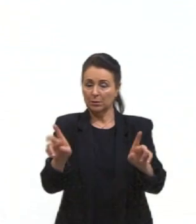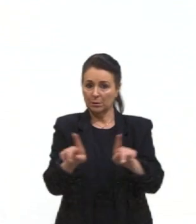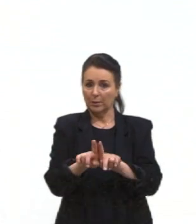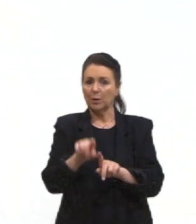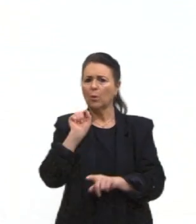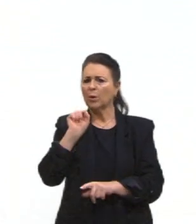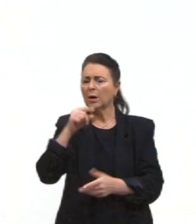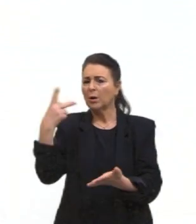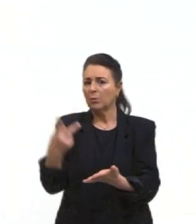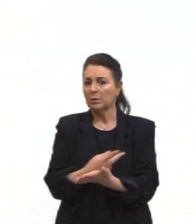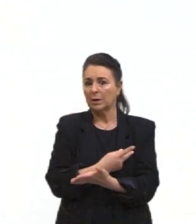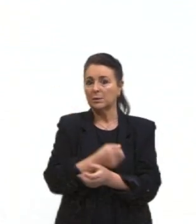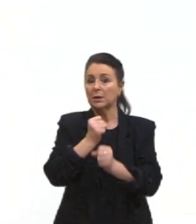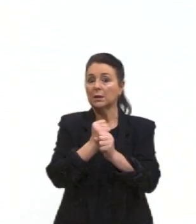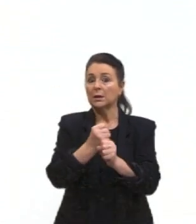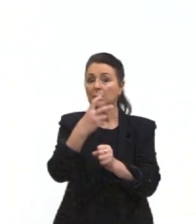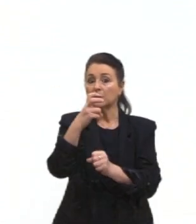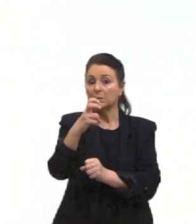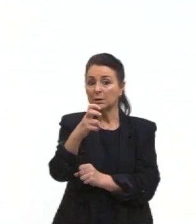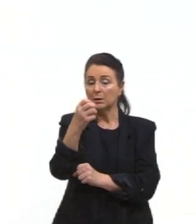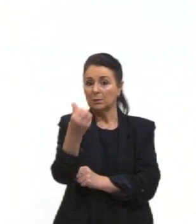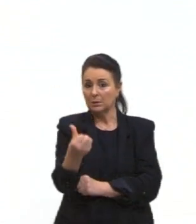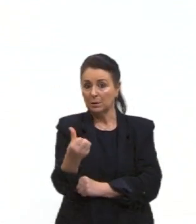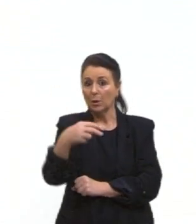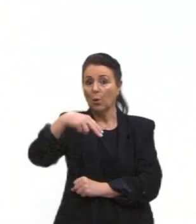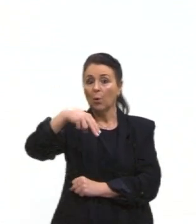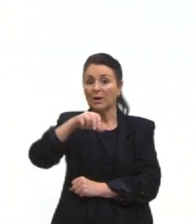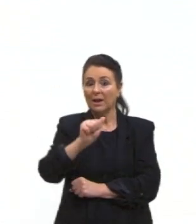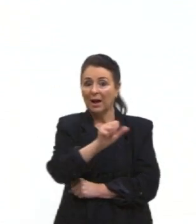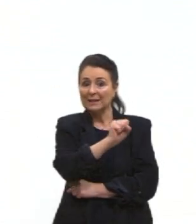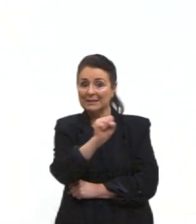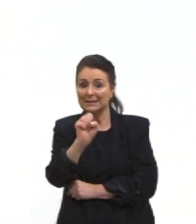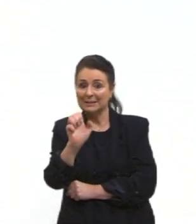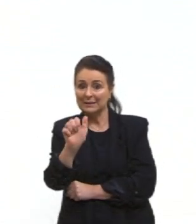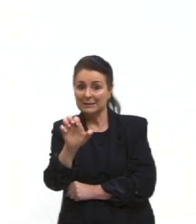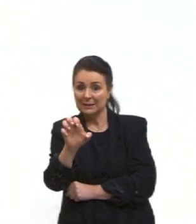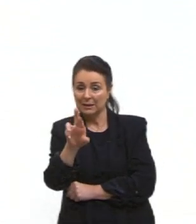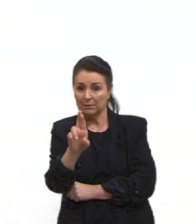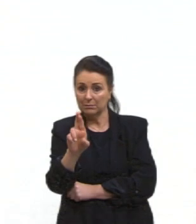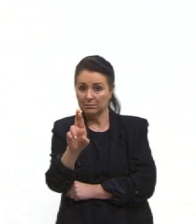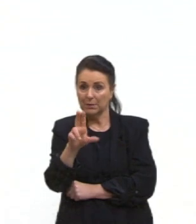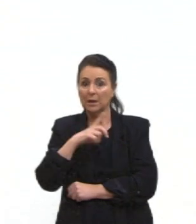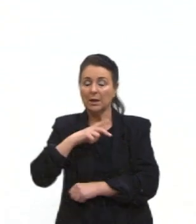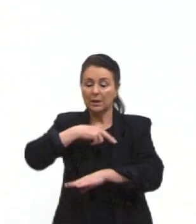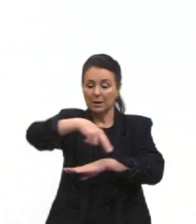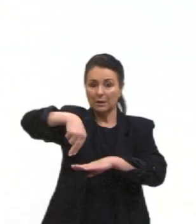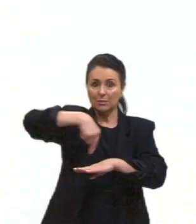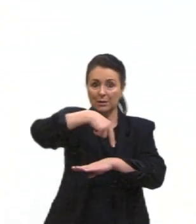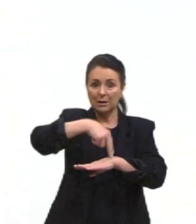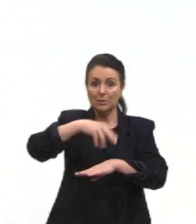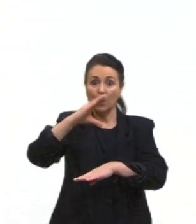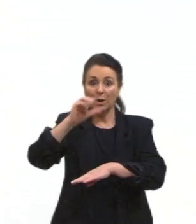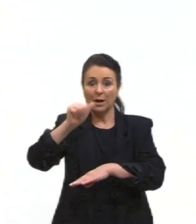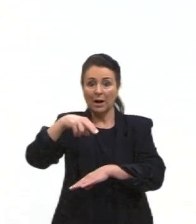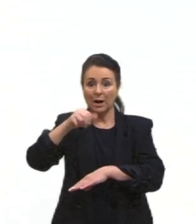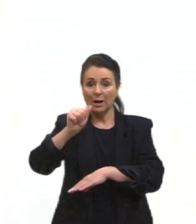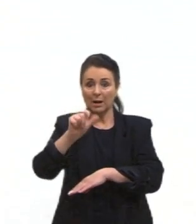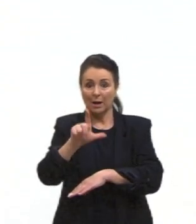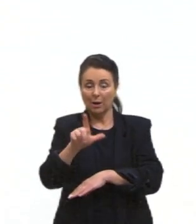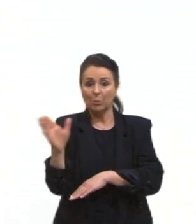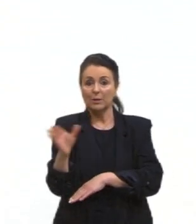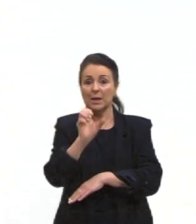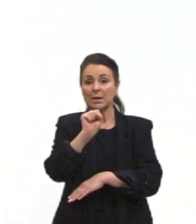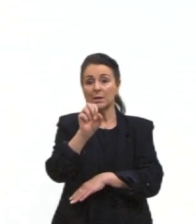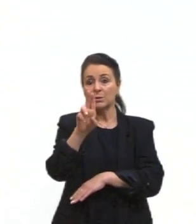que acontece em 56, né, Nasser assume o Egito e ele nacionaliza o canal de Suez. Gurizada, o canal de Suez, pra vocês terem uma ideia,